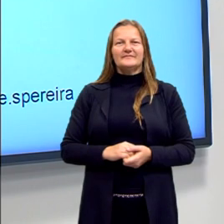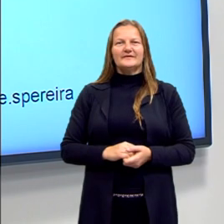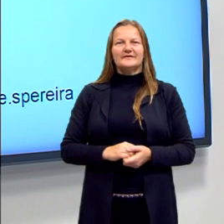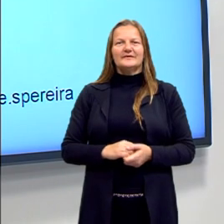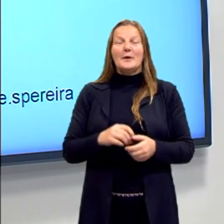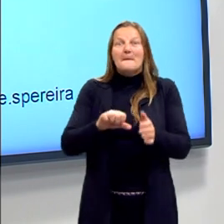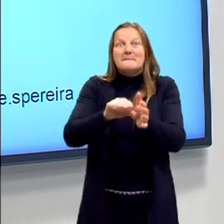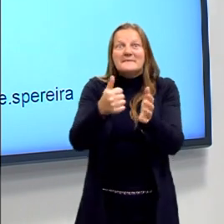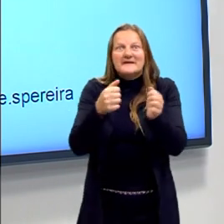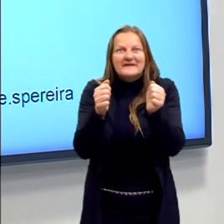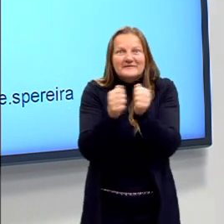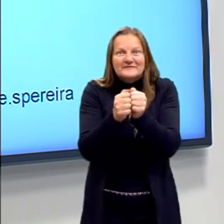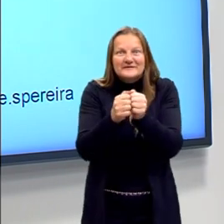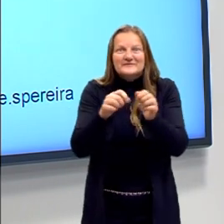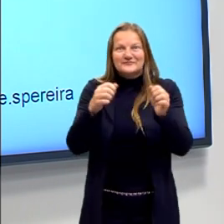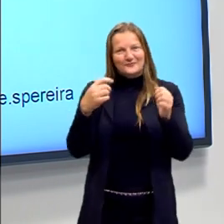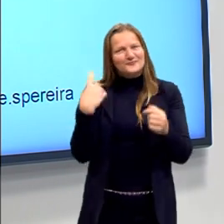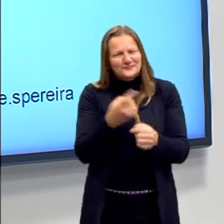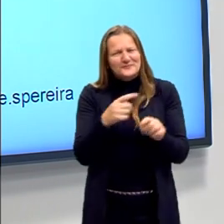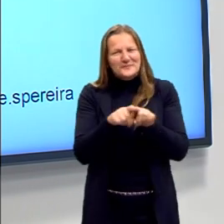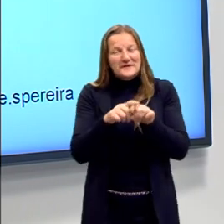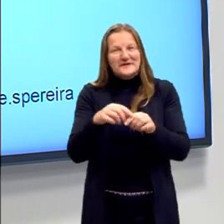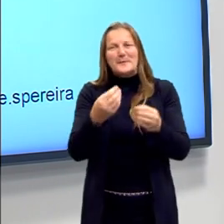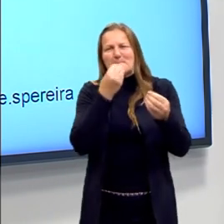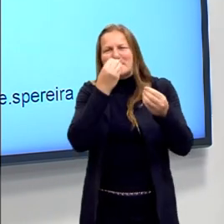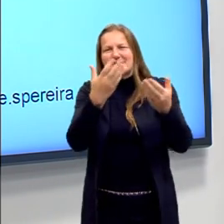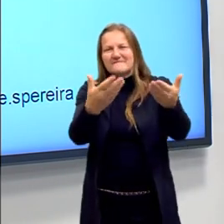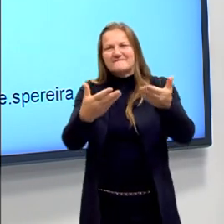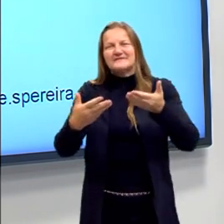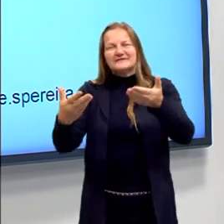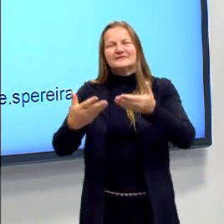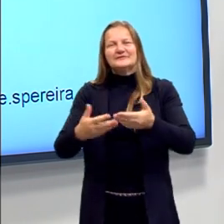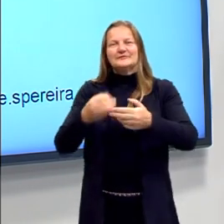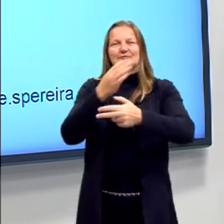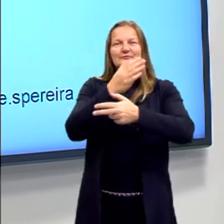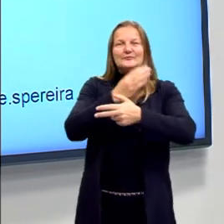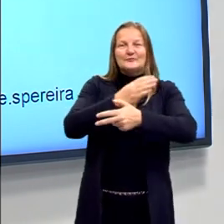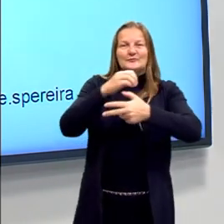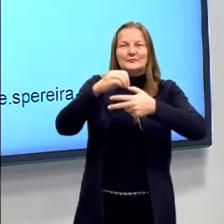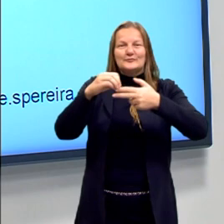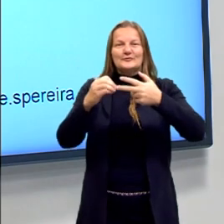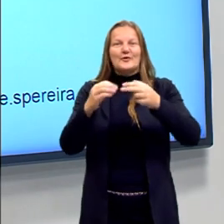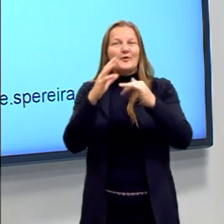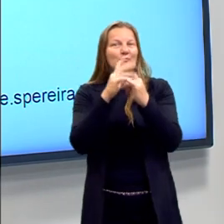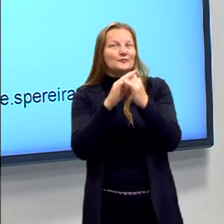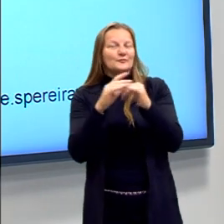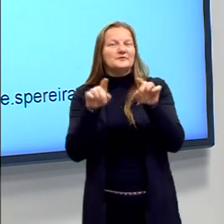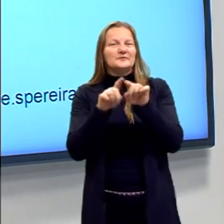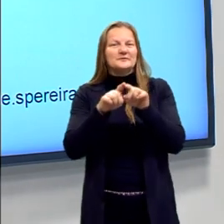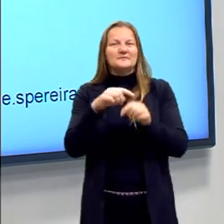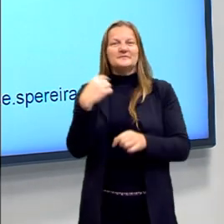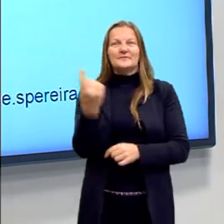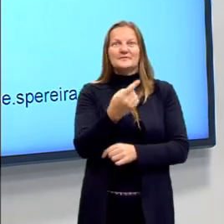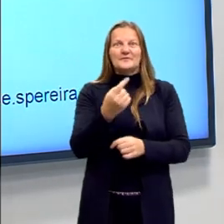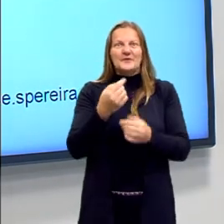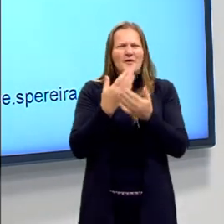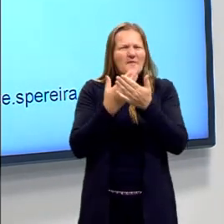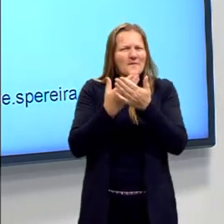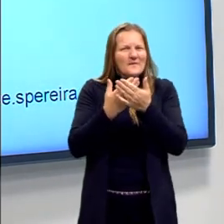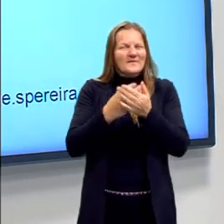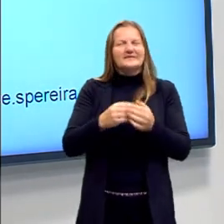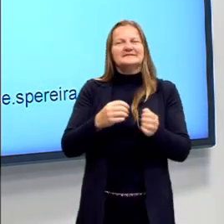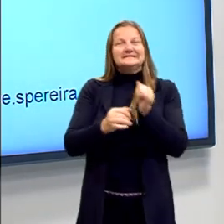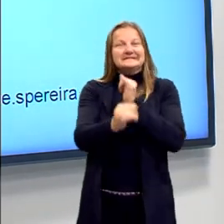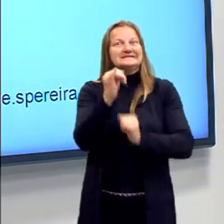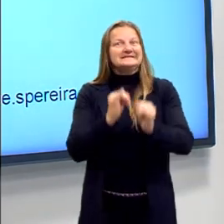é a primeira vez que vocês estão assistindo o programa na TVE ou pelo YouTube, passaram e estavam navegando pela